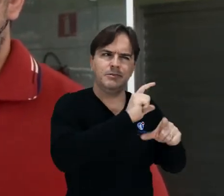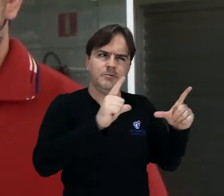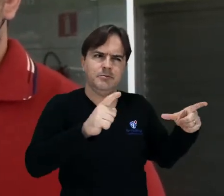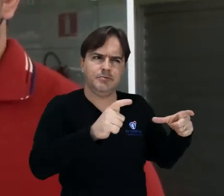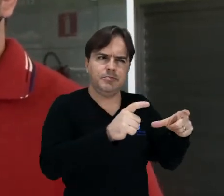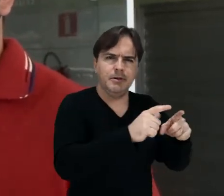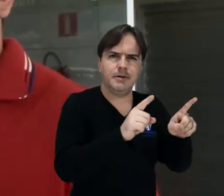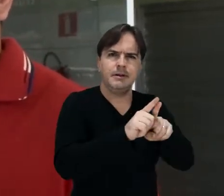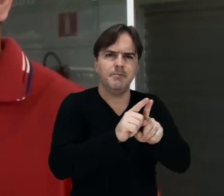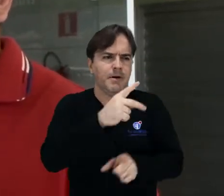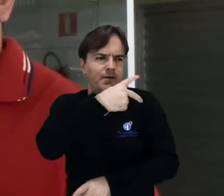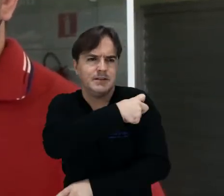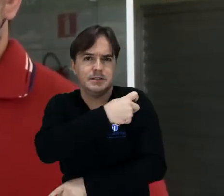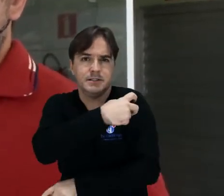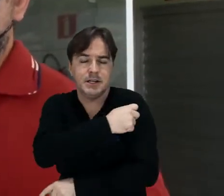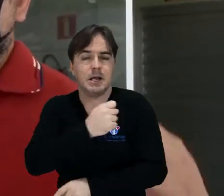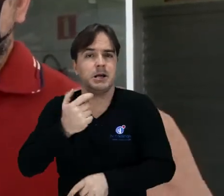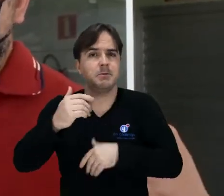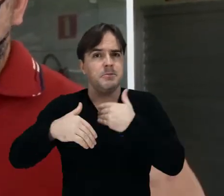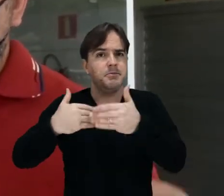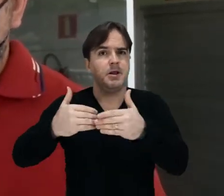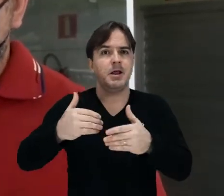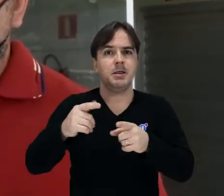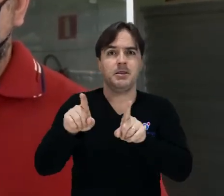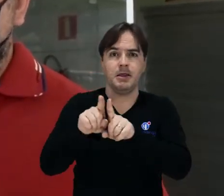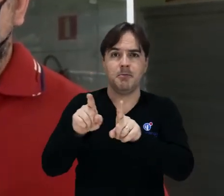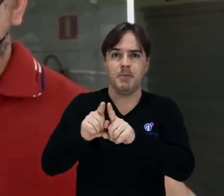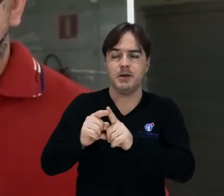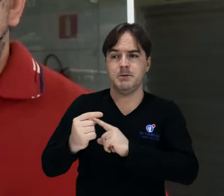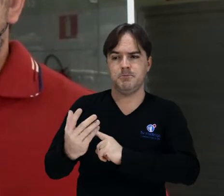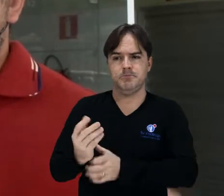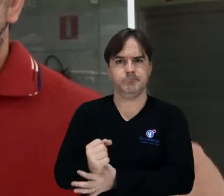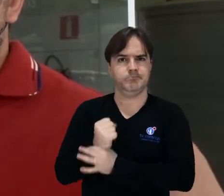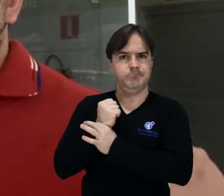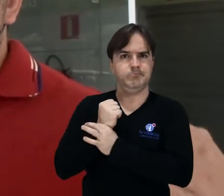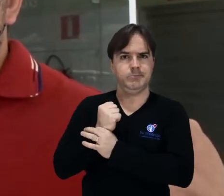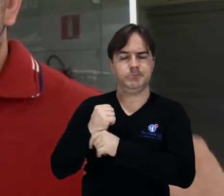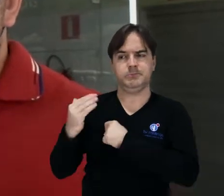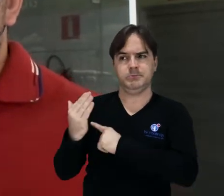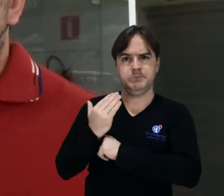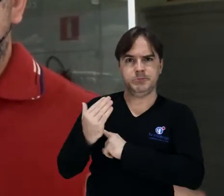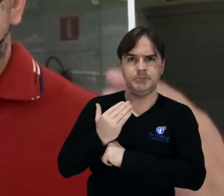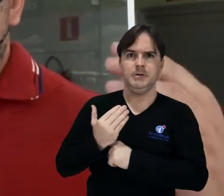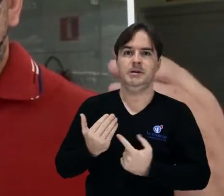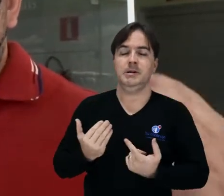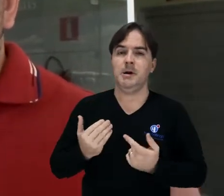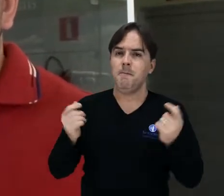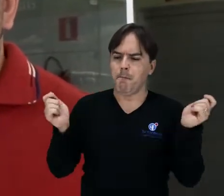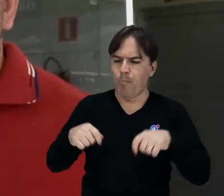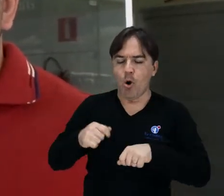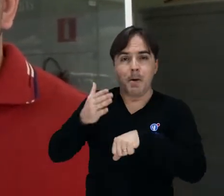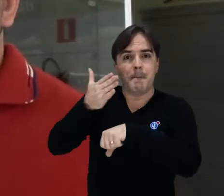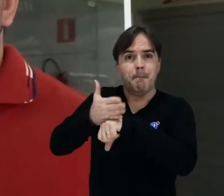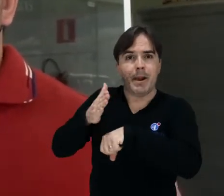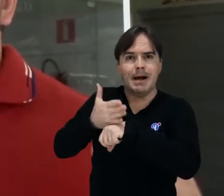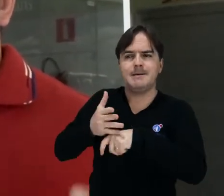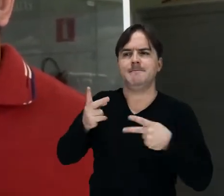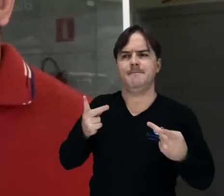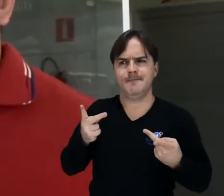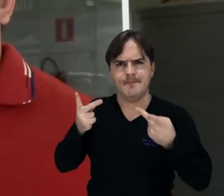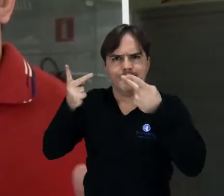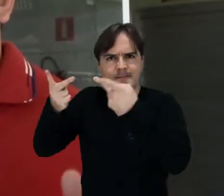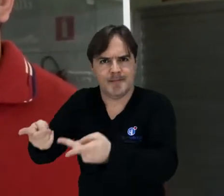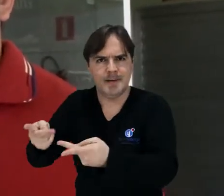os protocolos de segurança para que a prática fosse executada na